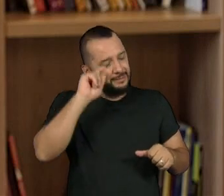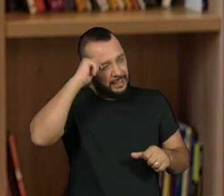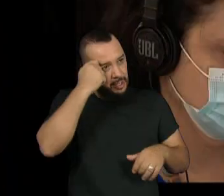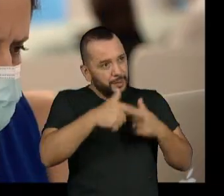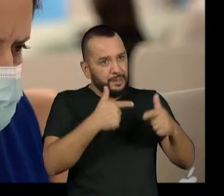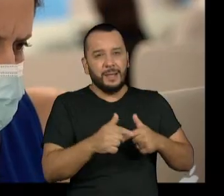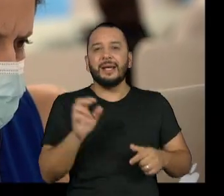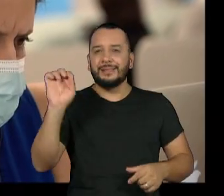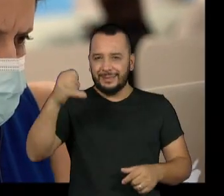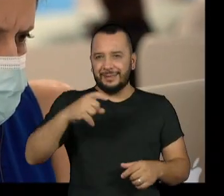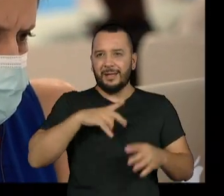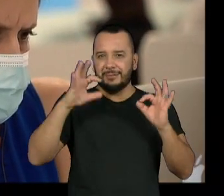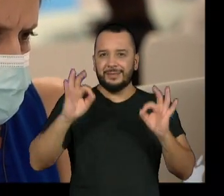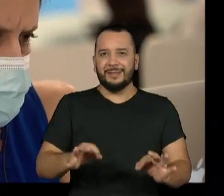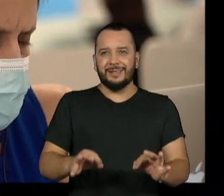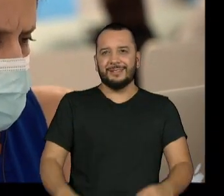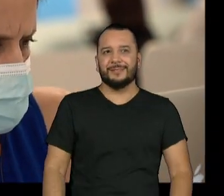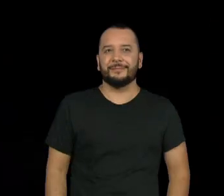disso.